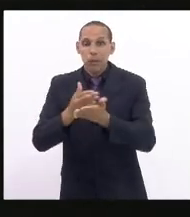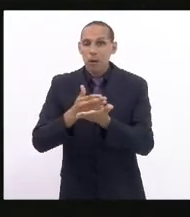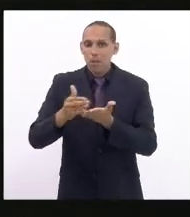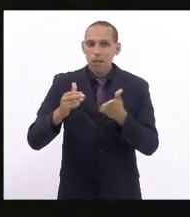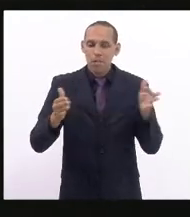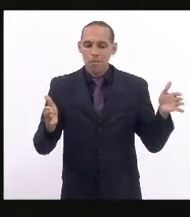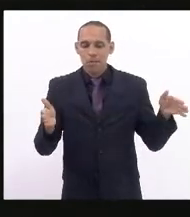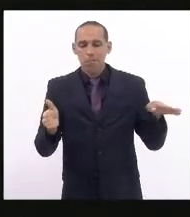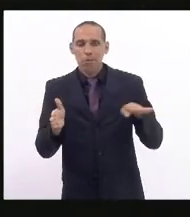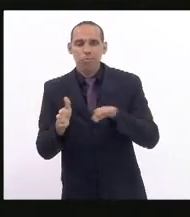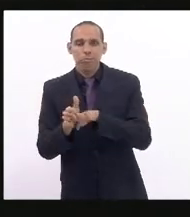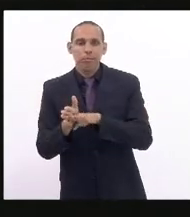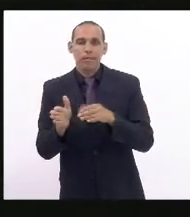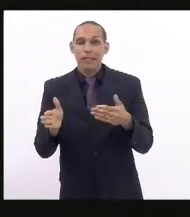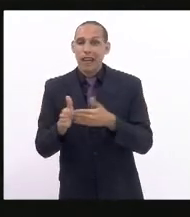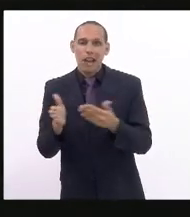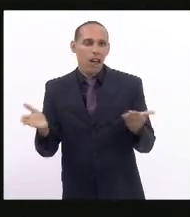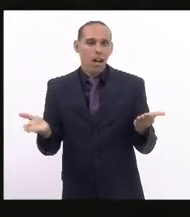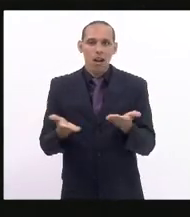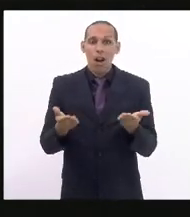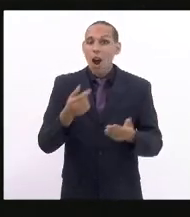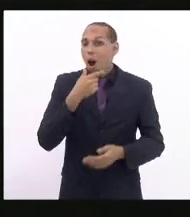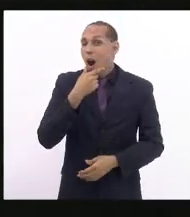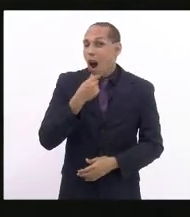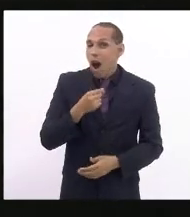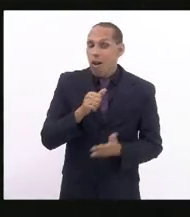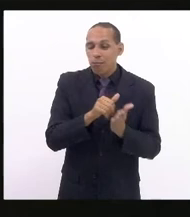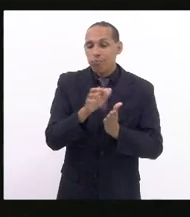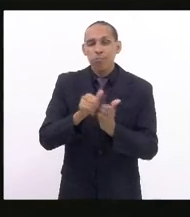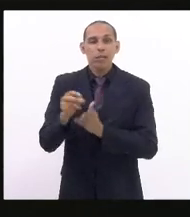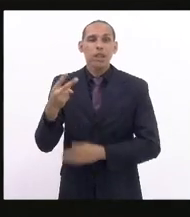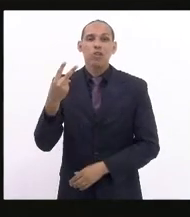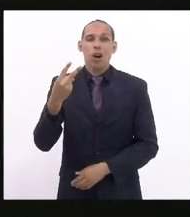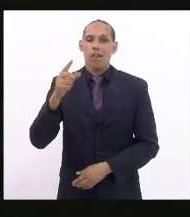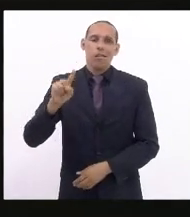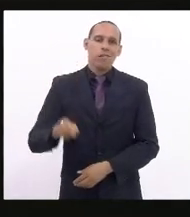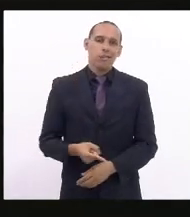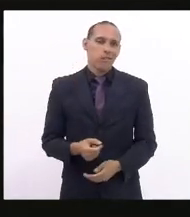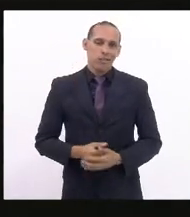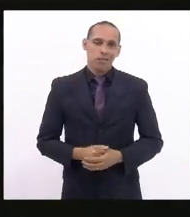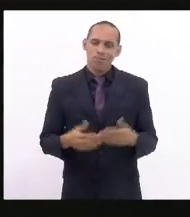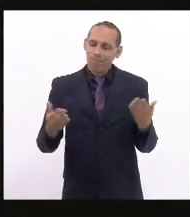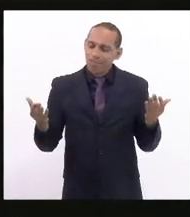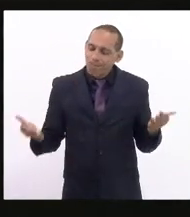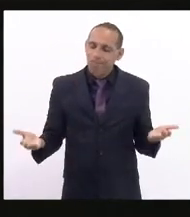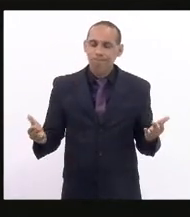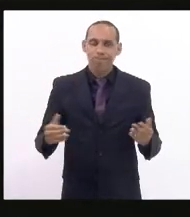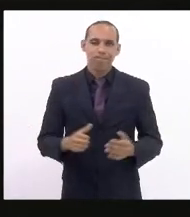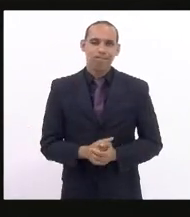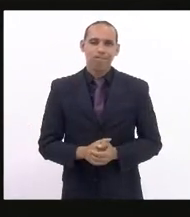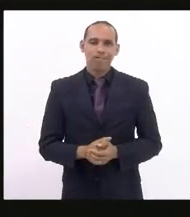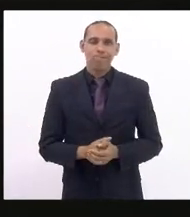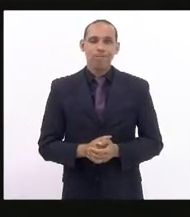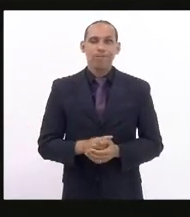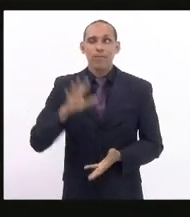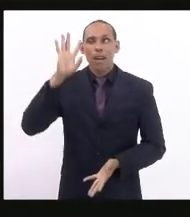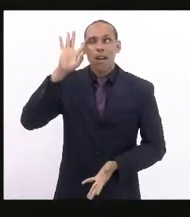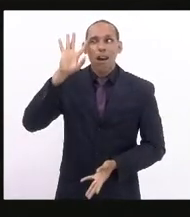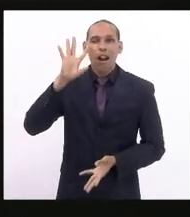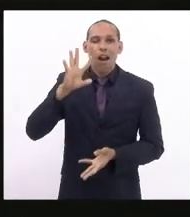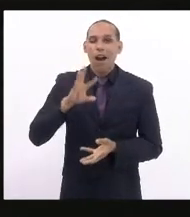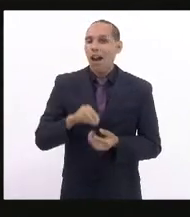ao contrário dos homens, em que esse número foi de 2 milhões. Portanto, há que se entender e